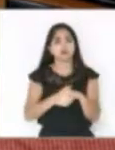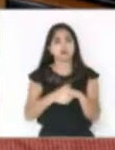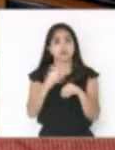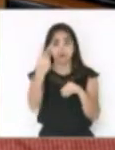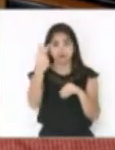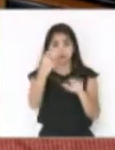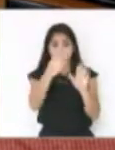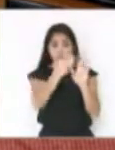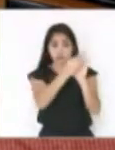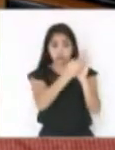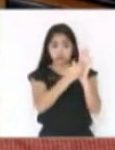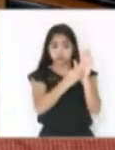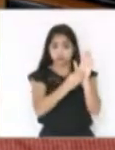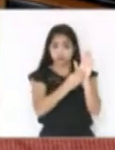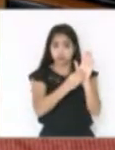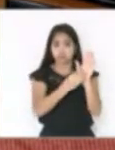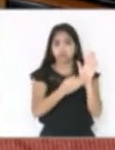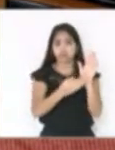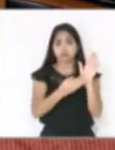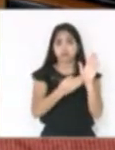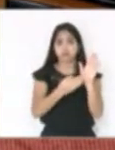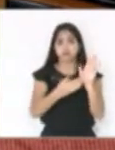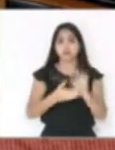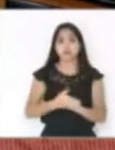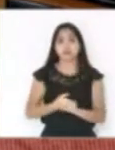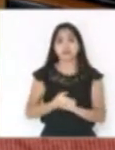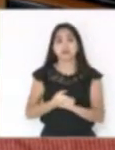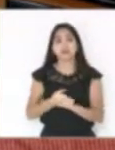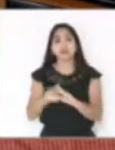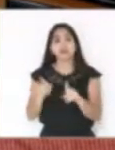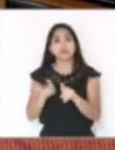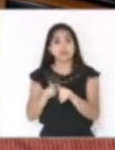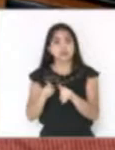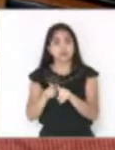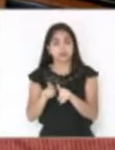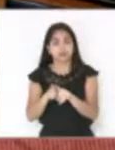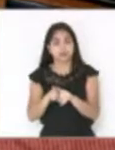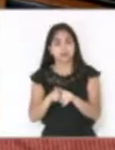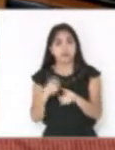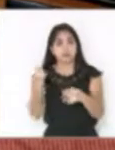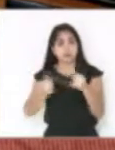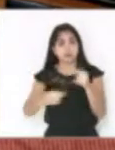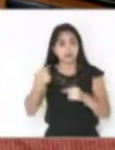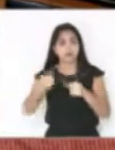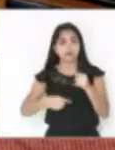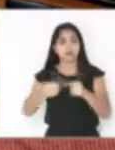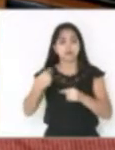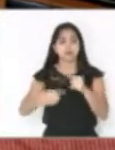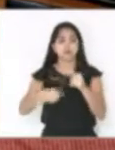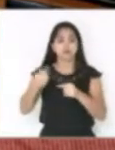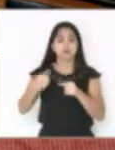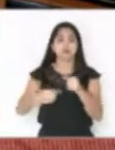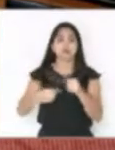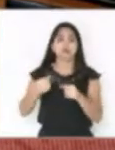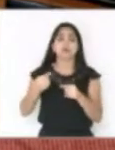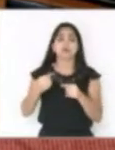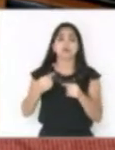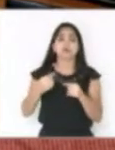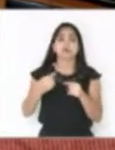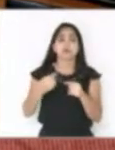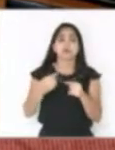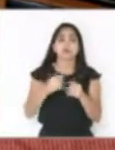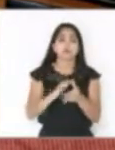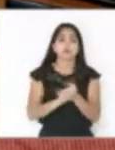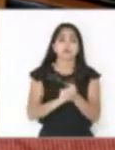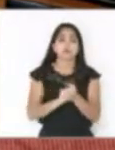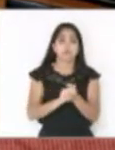os dois juntos, os do Ministério Público. Em relação a esse debate todo que envolve